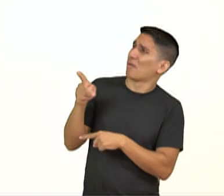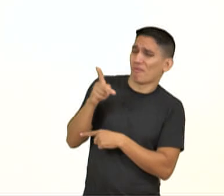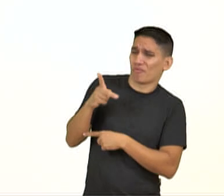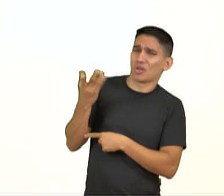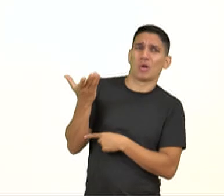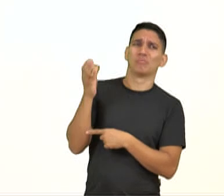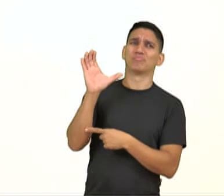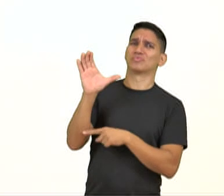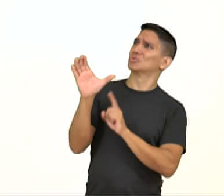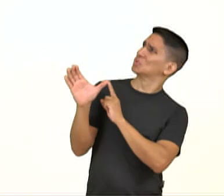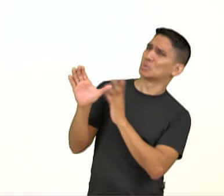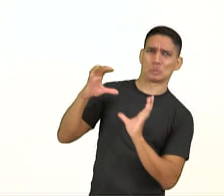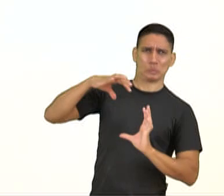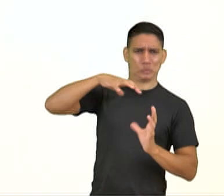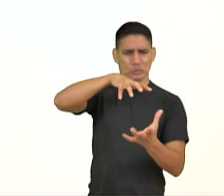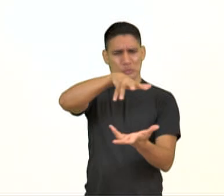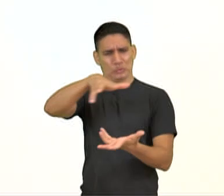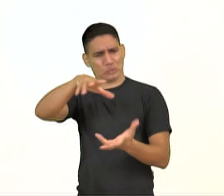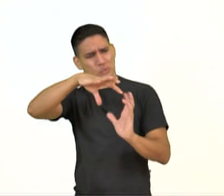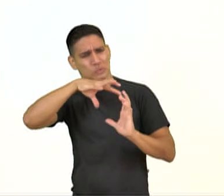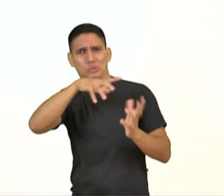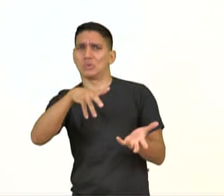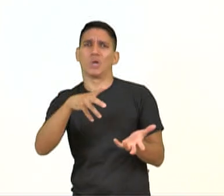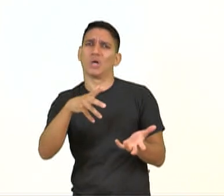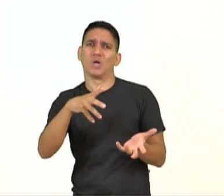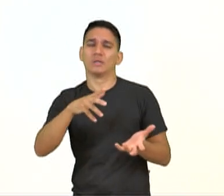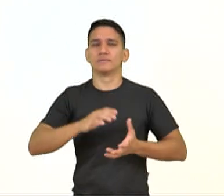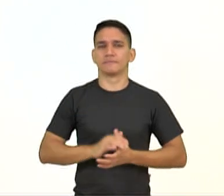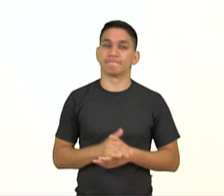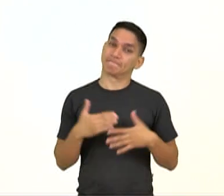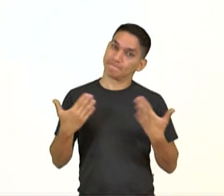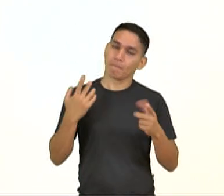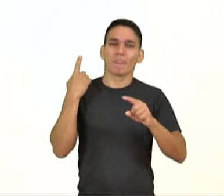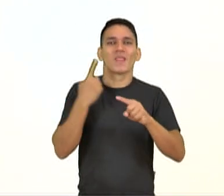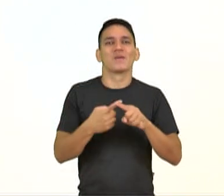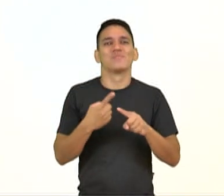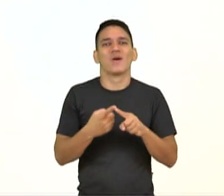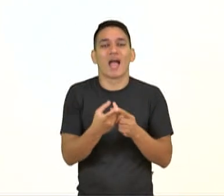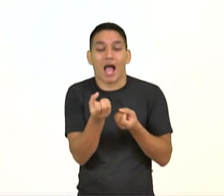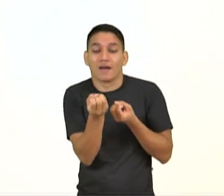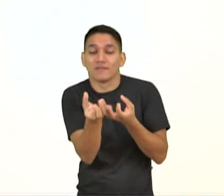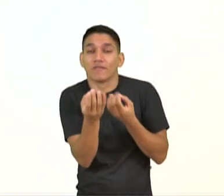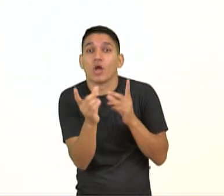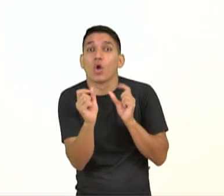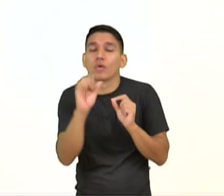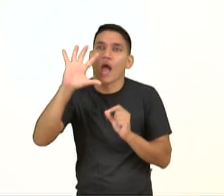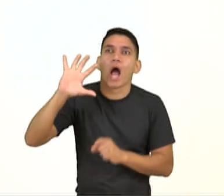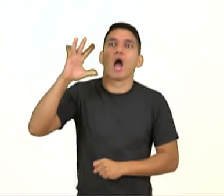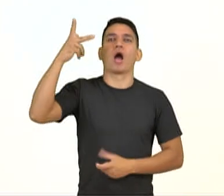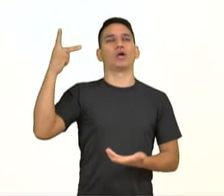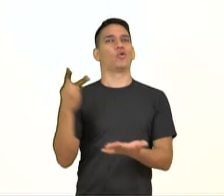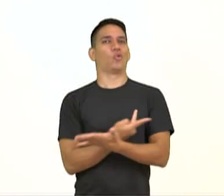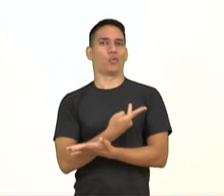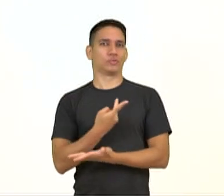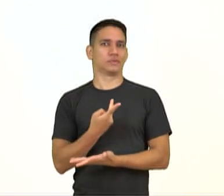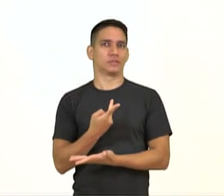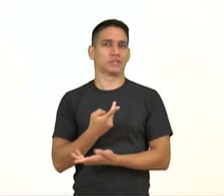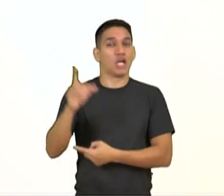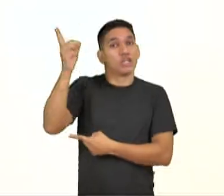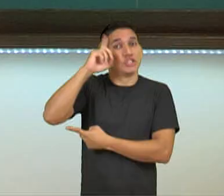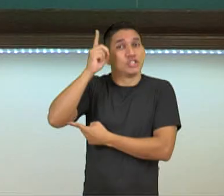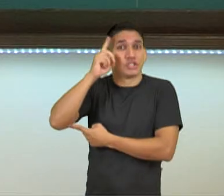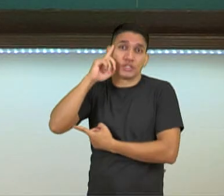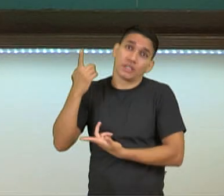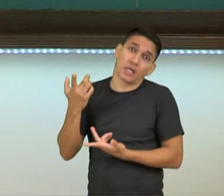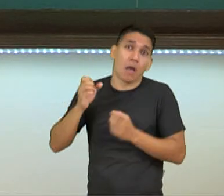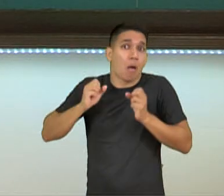esse planeta Terra ali? Porque a notícia, ela é sobre fatos que acontecem no dia a